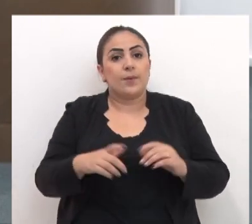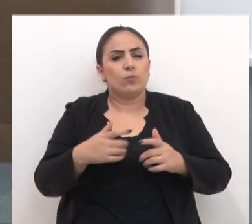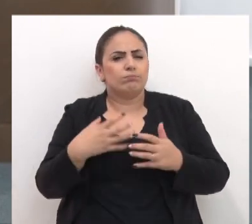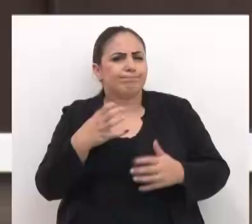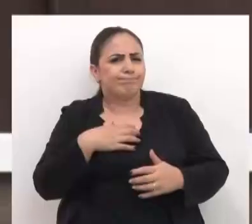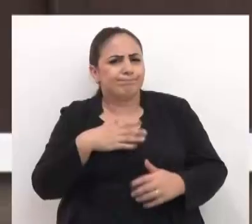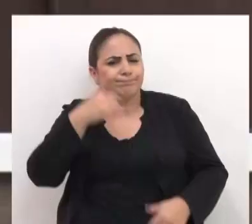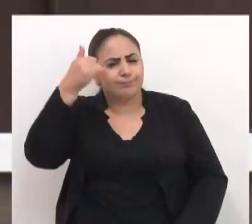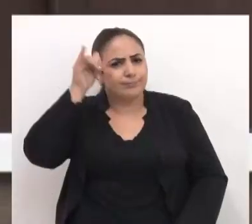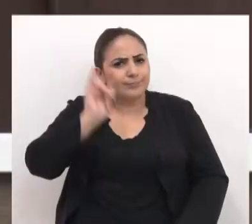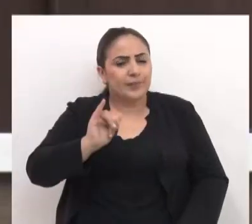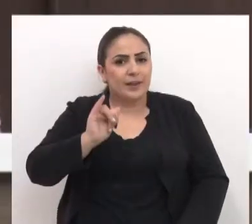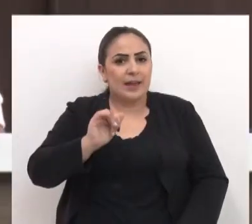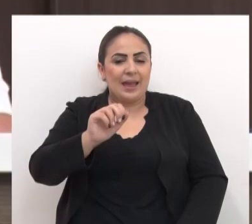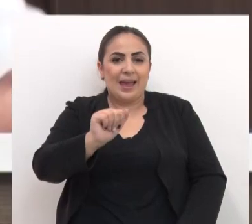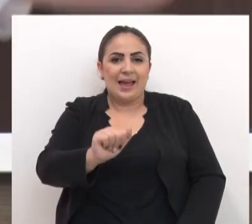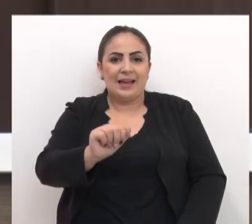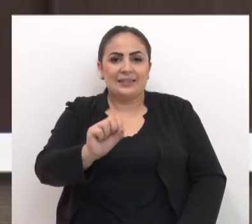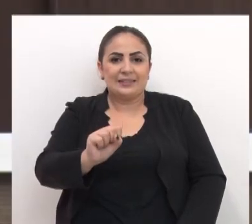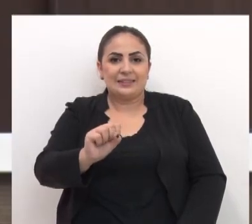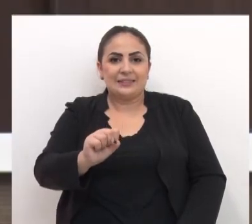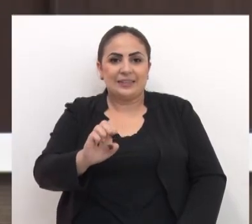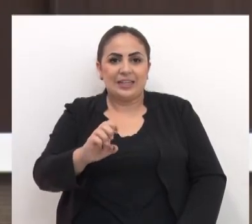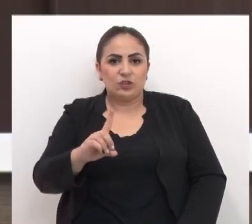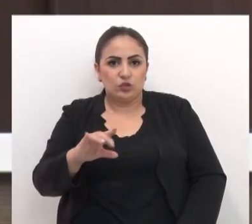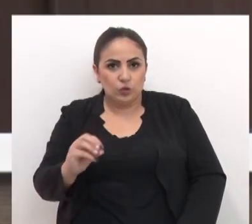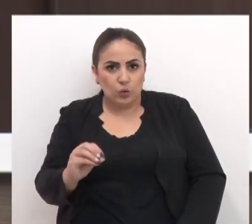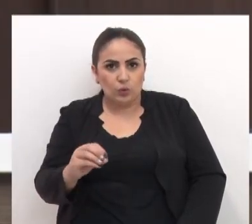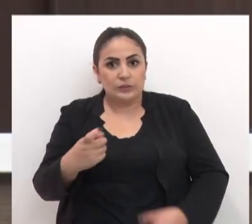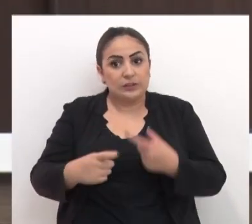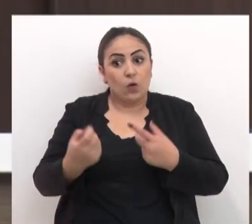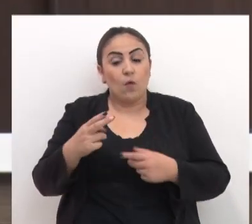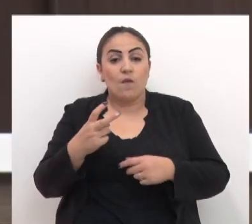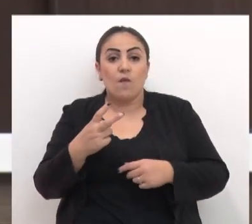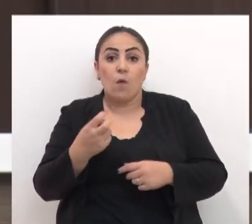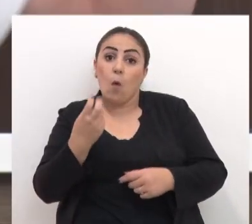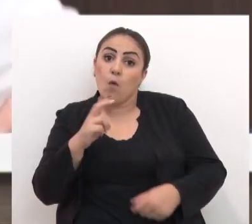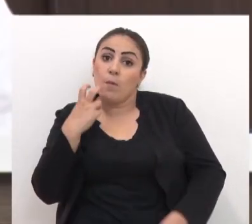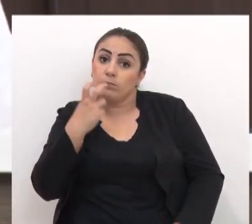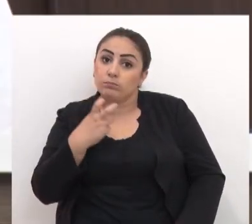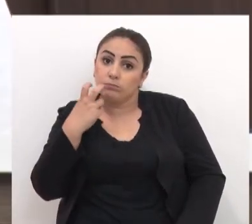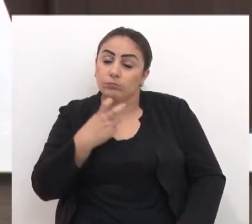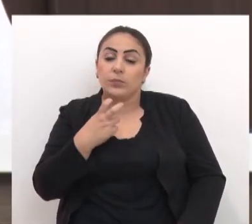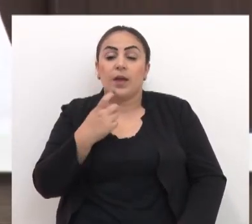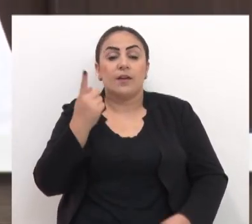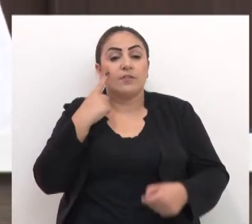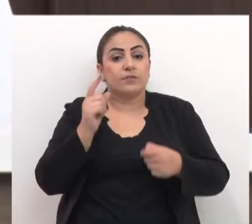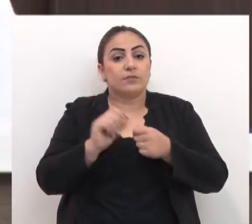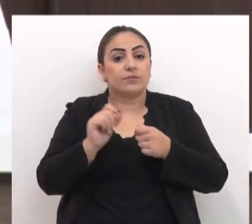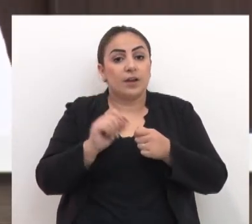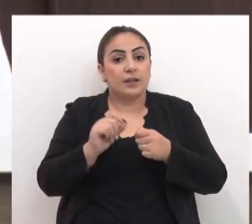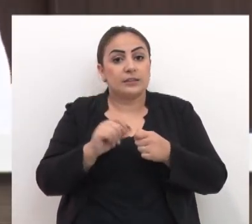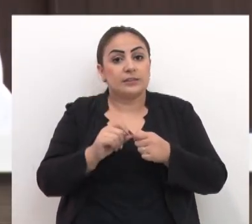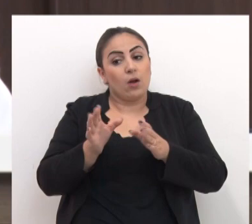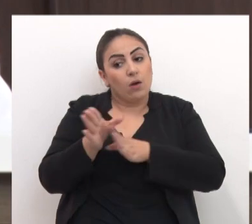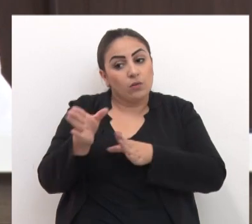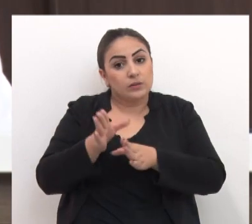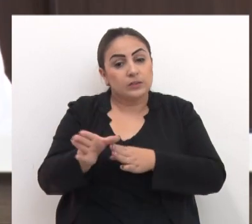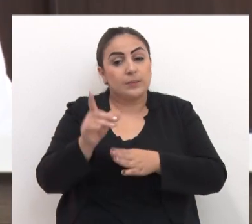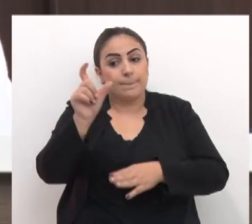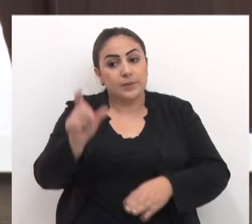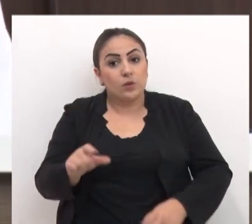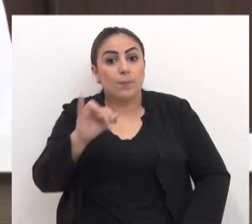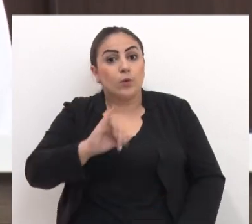público E uma das maneiras de combater o assédio sexual seja ele verbal ou físico é promover a